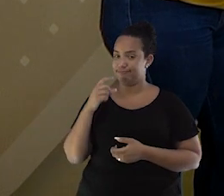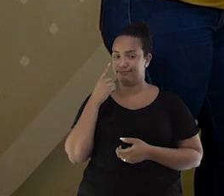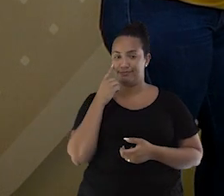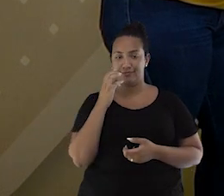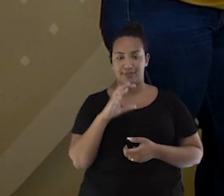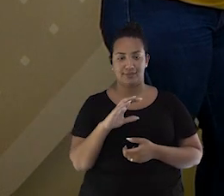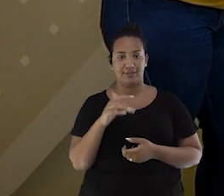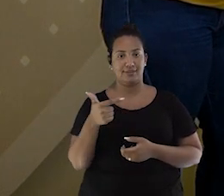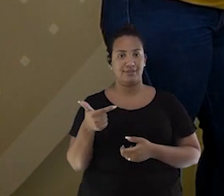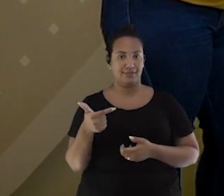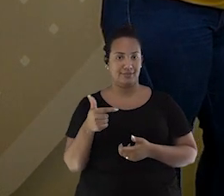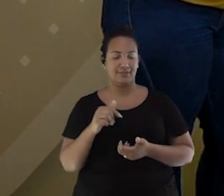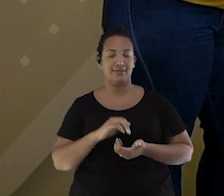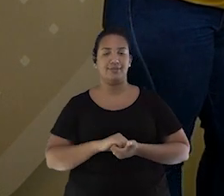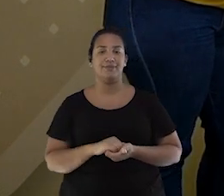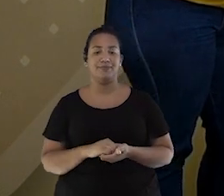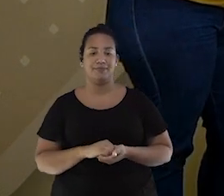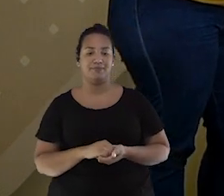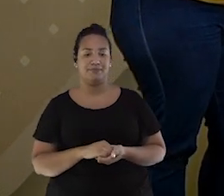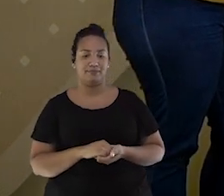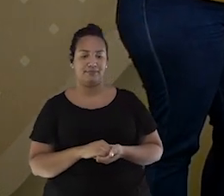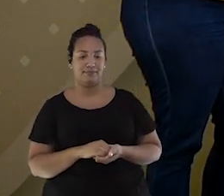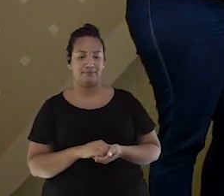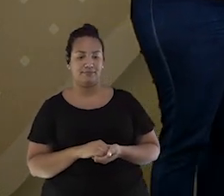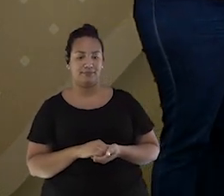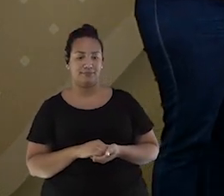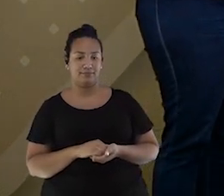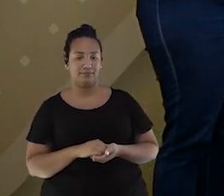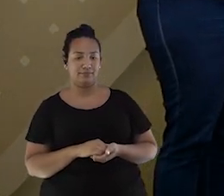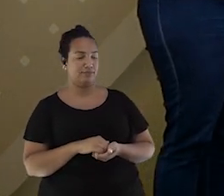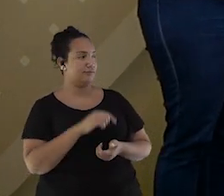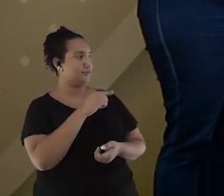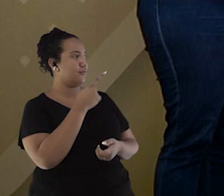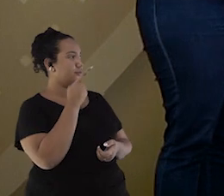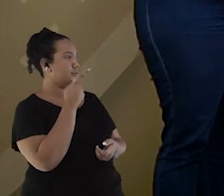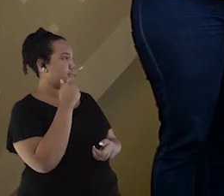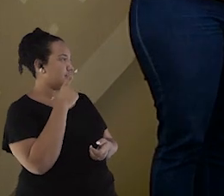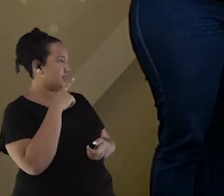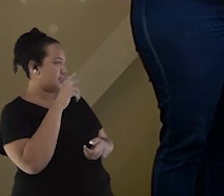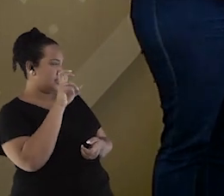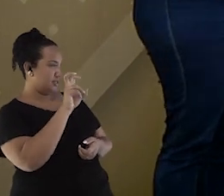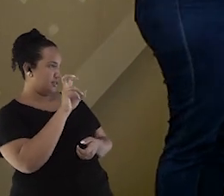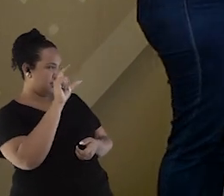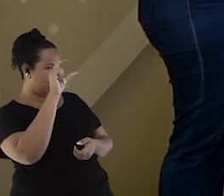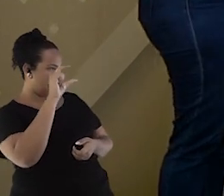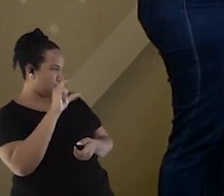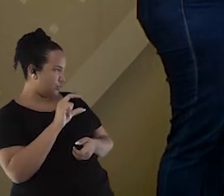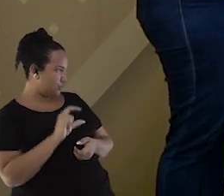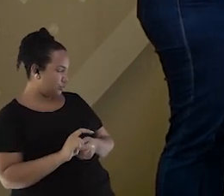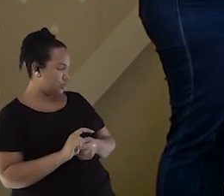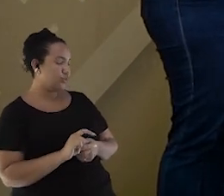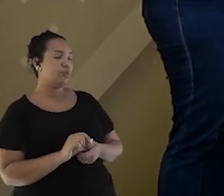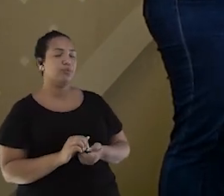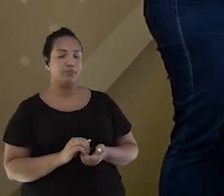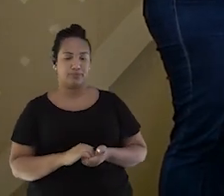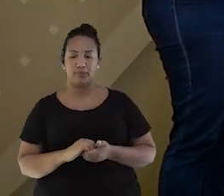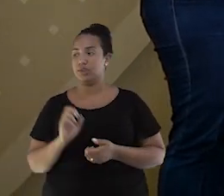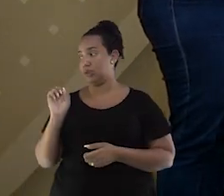parte do navio. E você falou que é um porta-aviões que tem... Cinco quadradinhos. Cinco quadradinhos. Então,